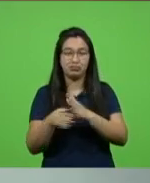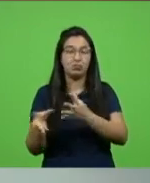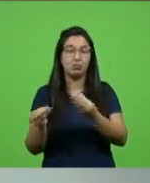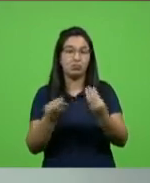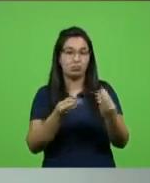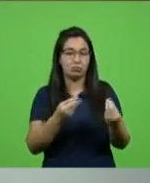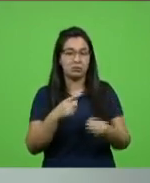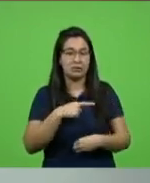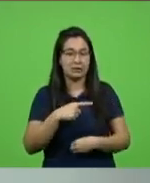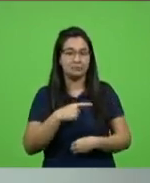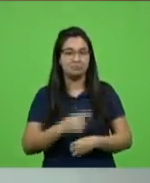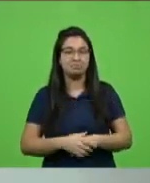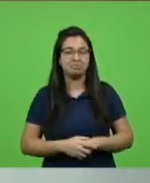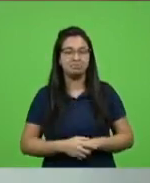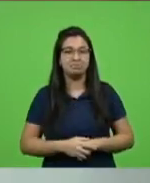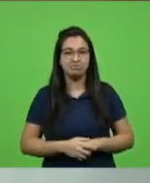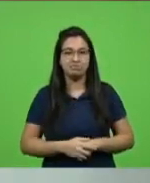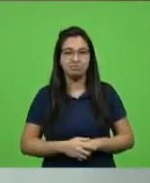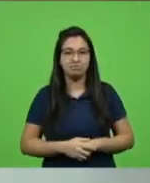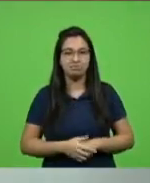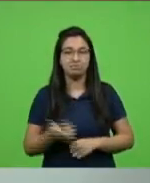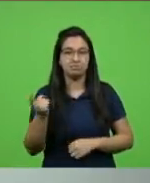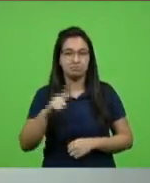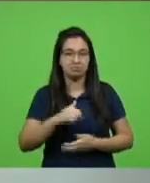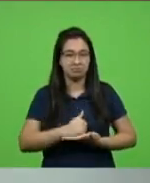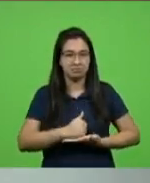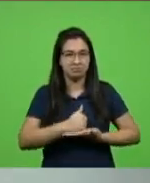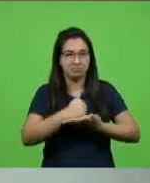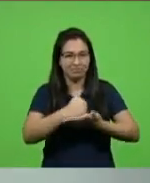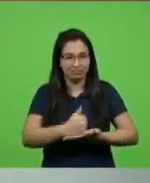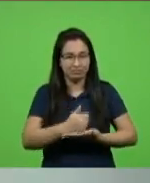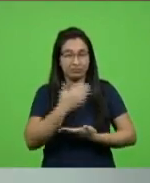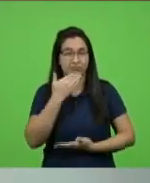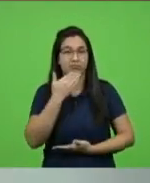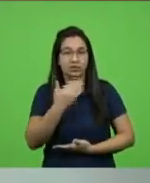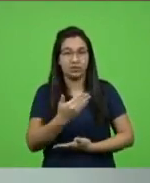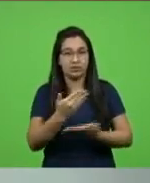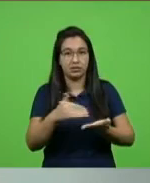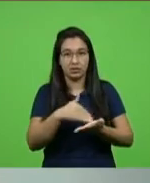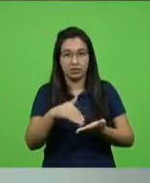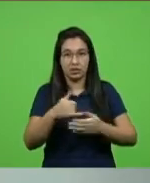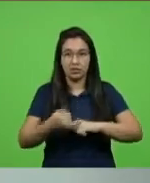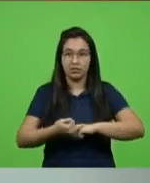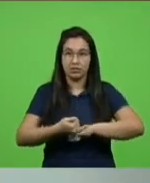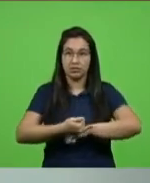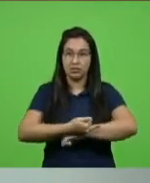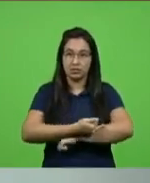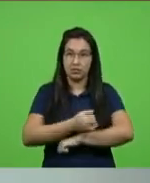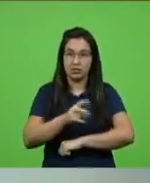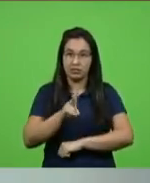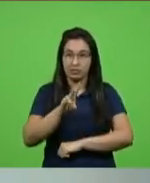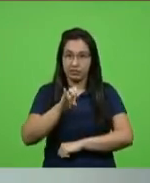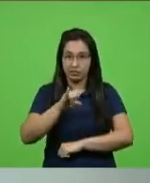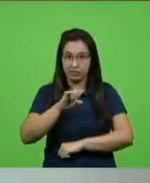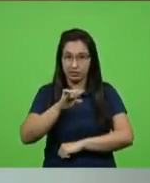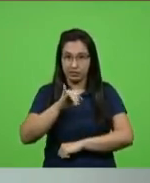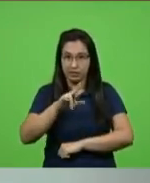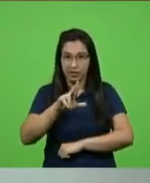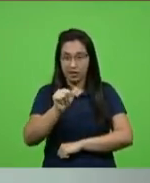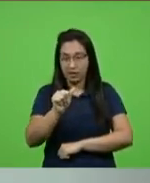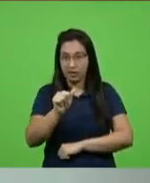aqui reiterar reforçar o meu pedido ao secretário de infraestrutura ao Vieira para que ele possa